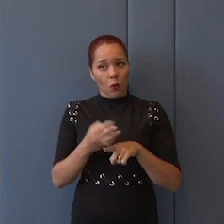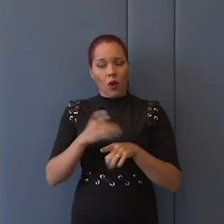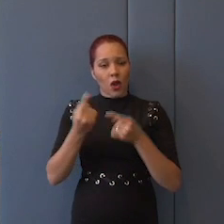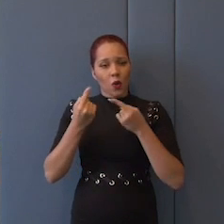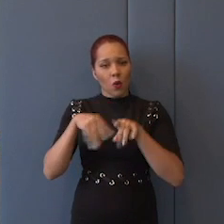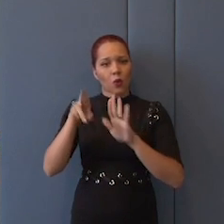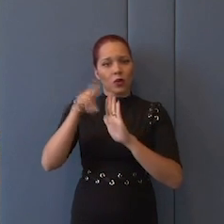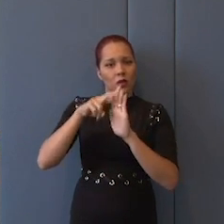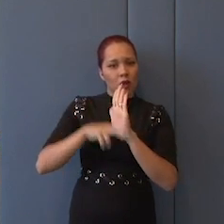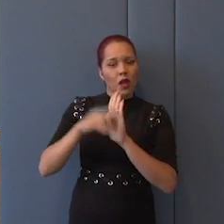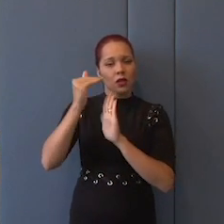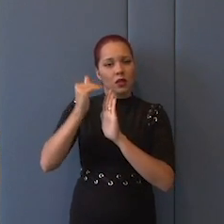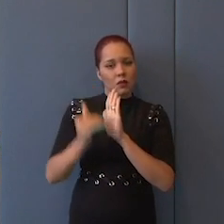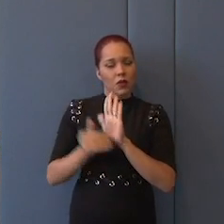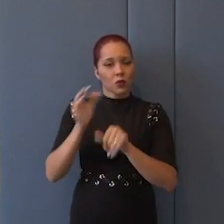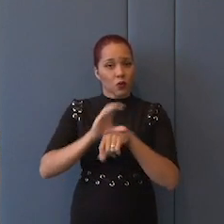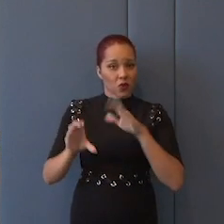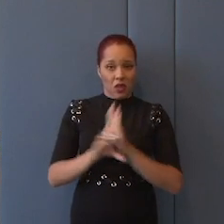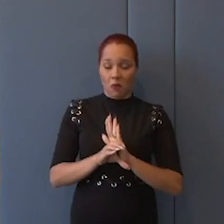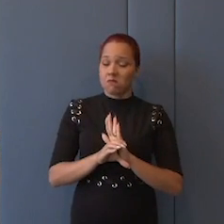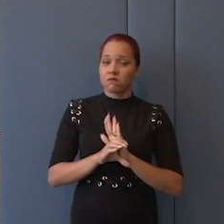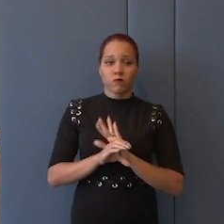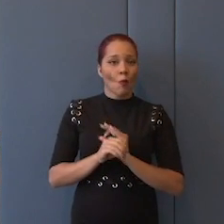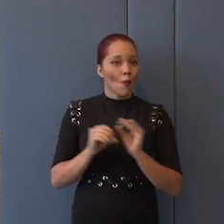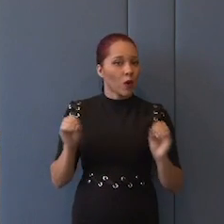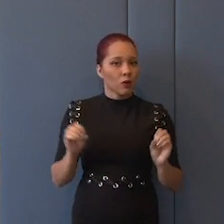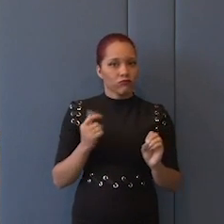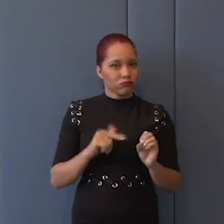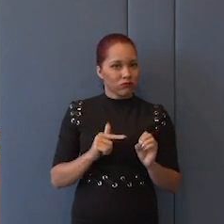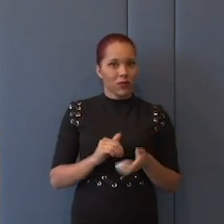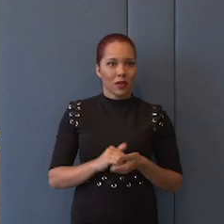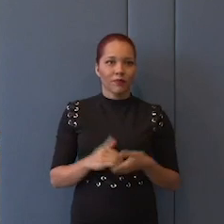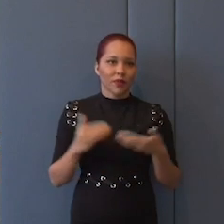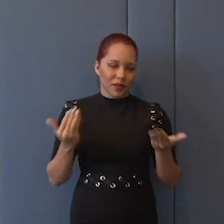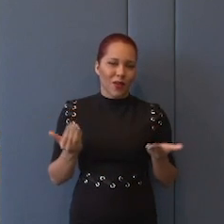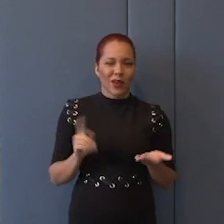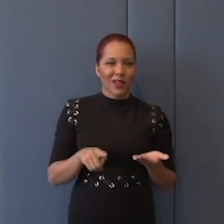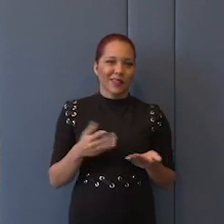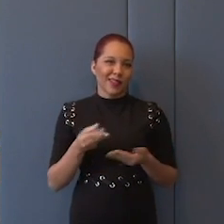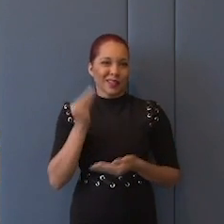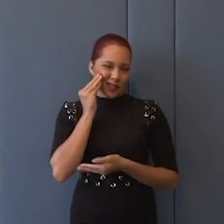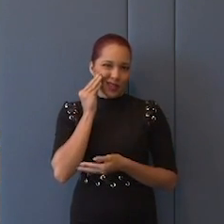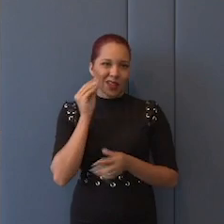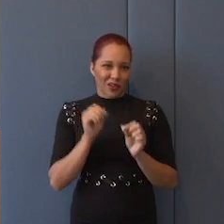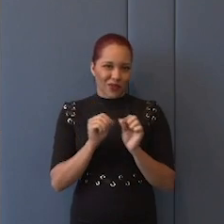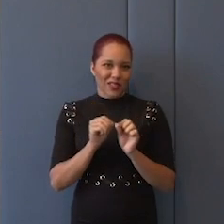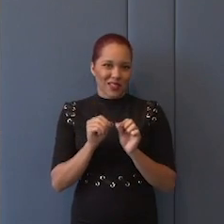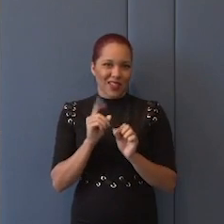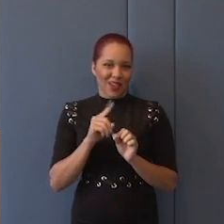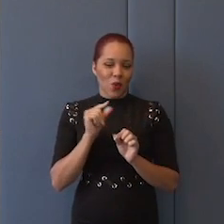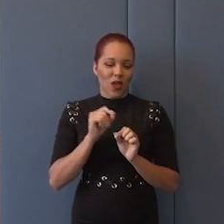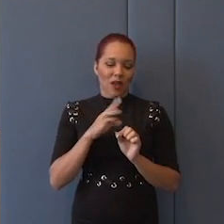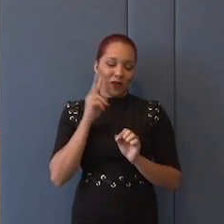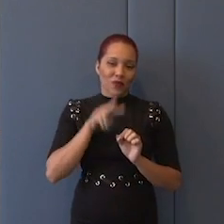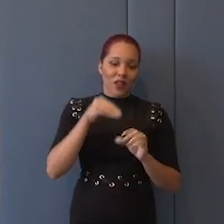regra ou elemento constitucional. Absolutamente. Então, é isso, acho que é tentar fazer, dar sentido